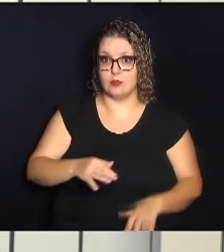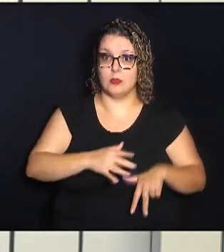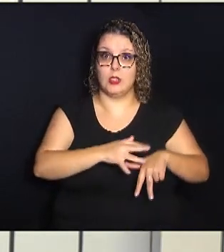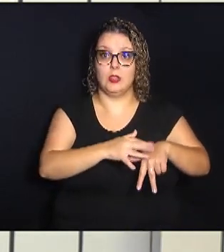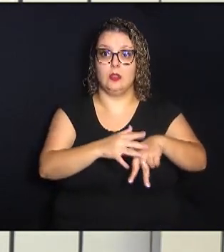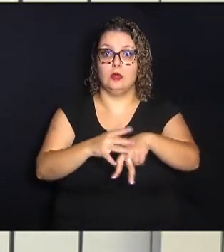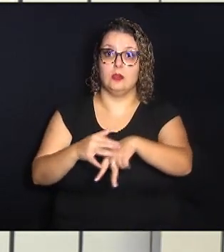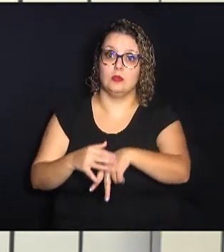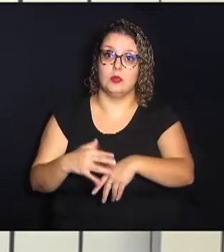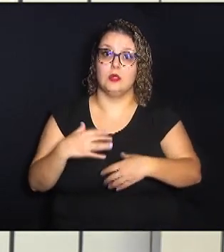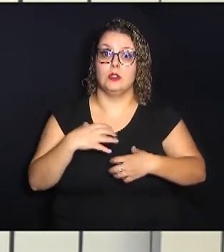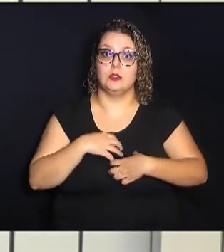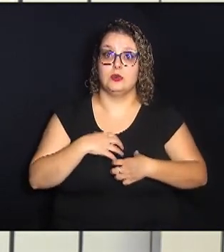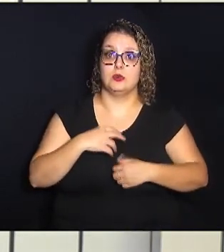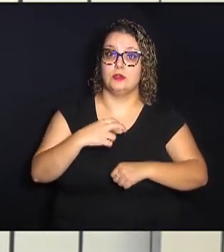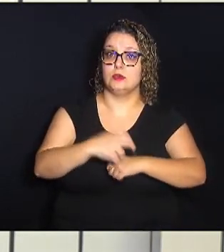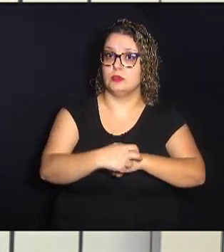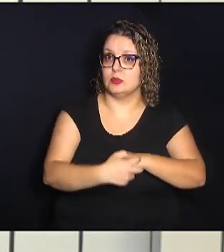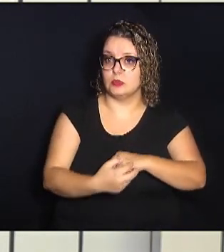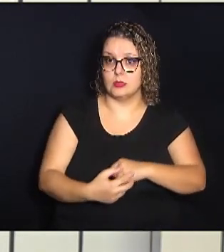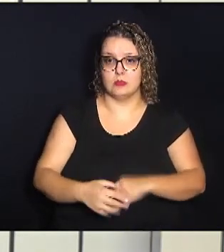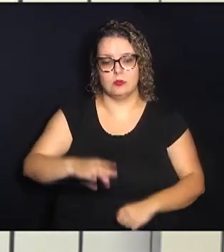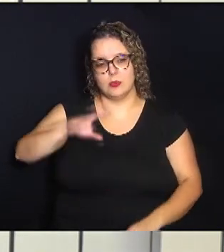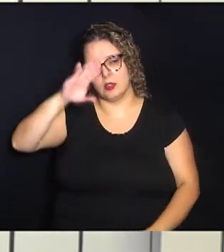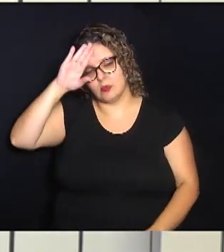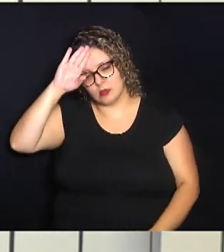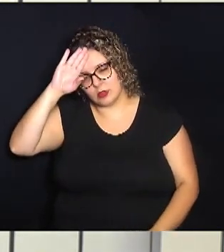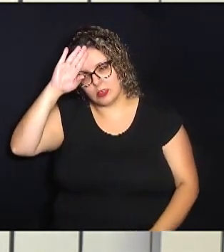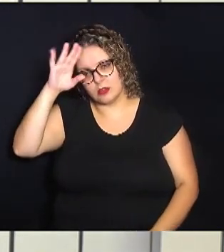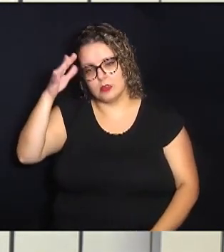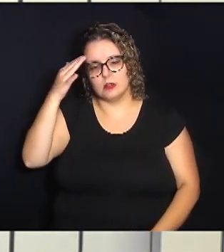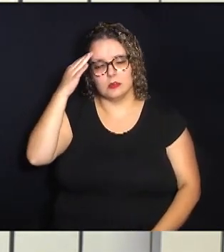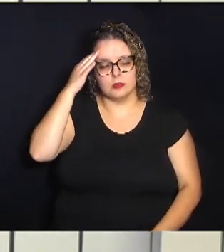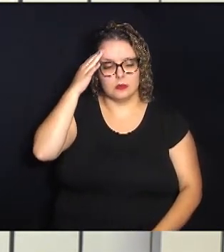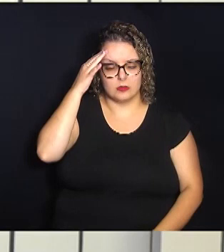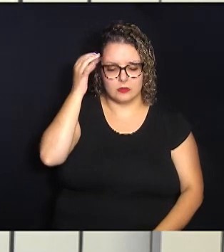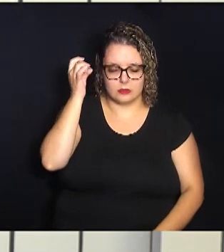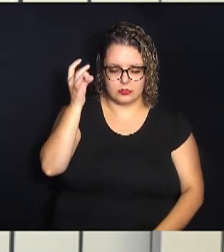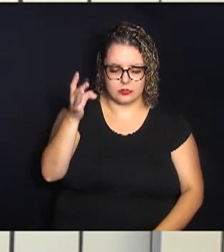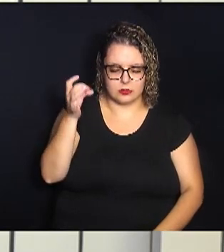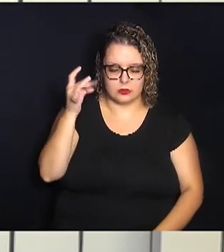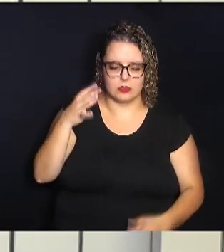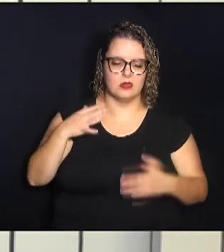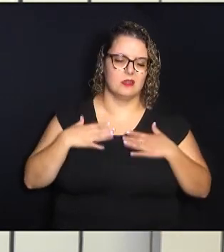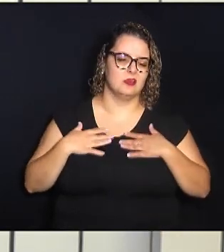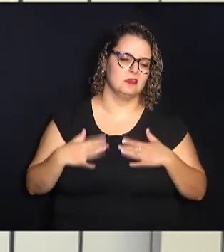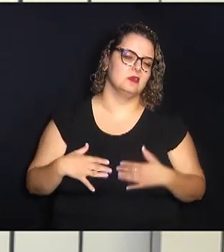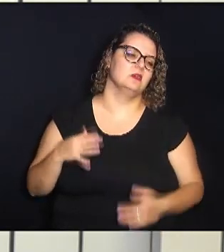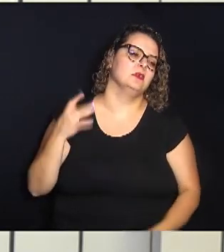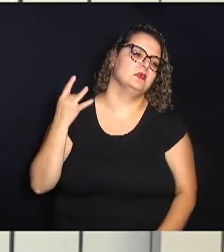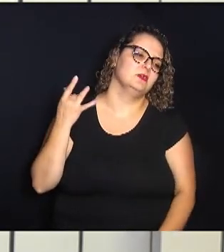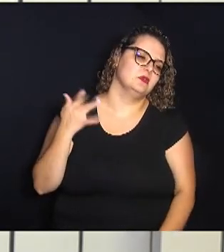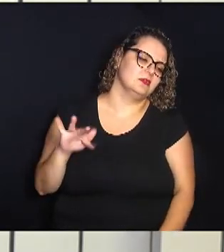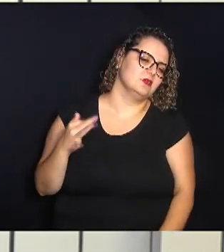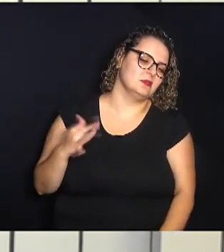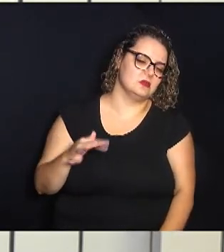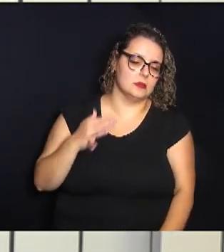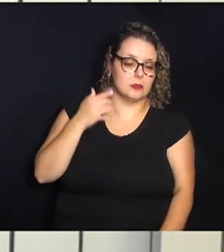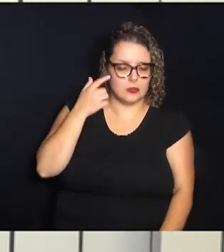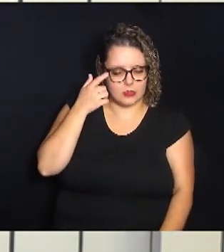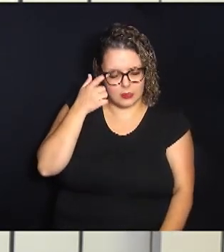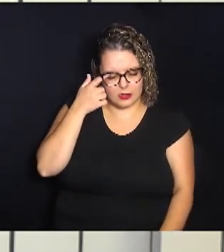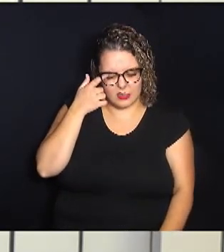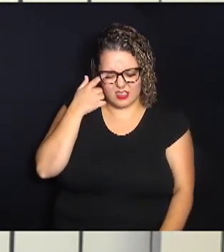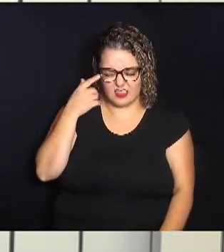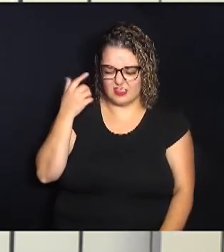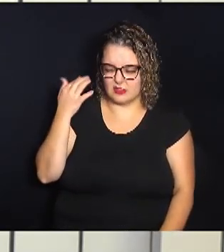com sintomas de dengue. Então, febre, dor de cabeça, dor no corpo, dor nos olhos, vômito,